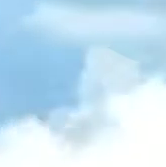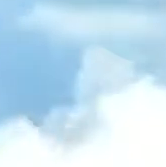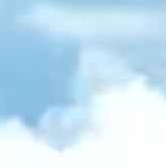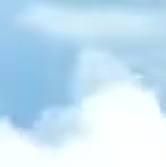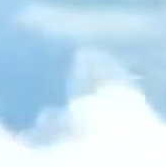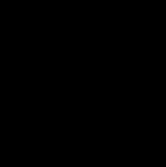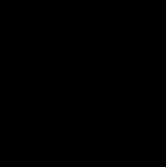Obrigado. Obrigado. Obrigado.